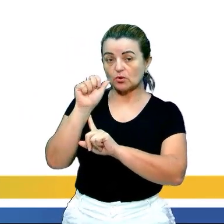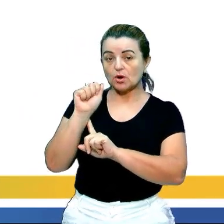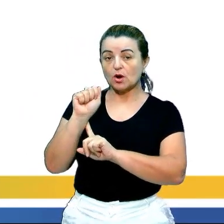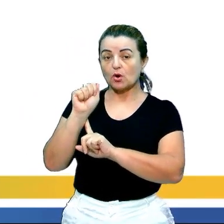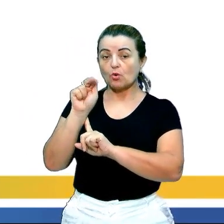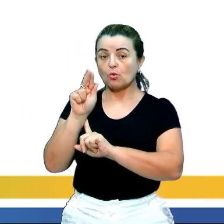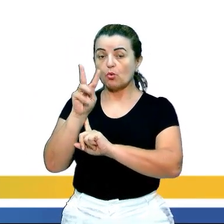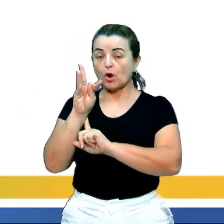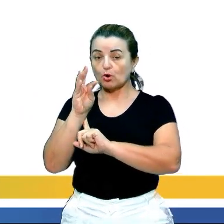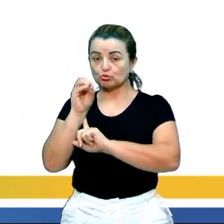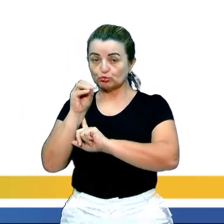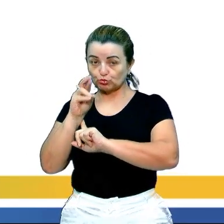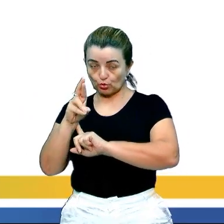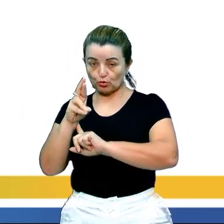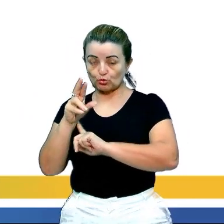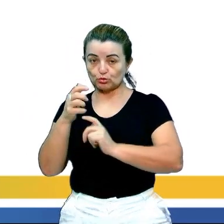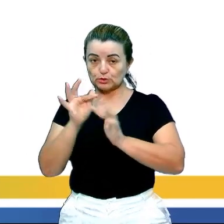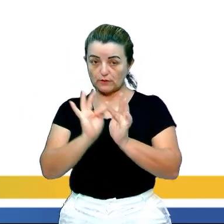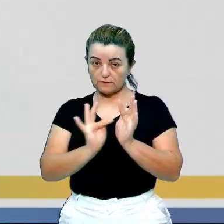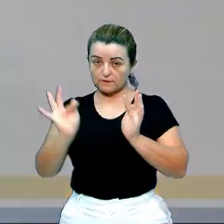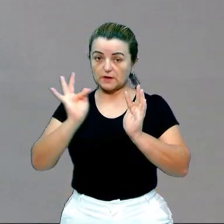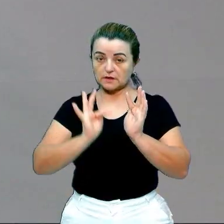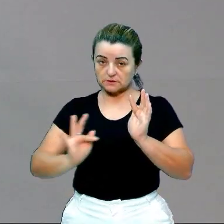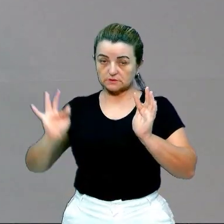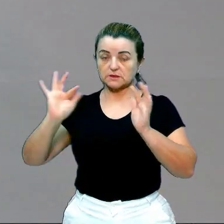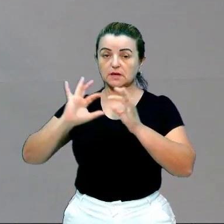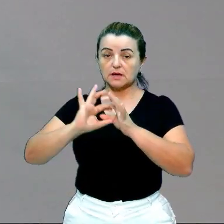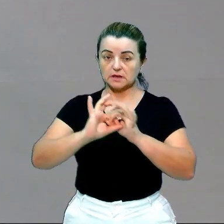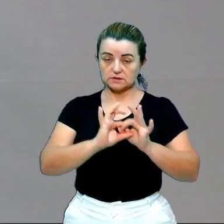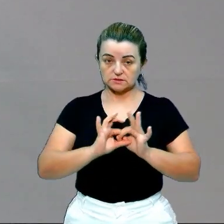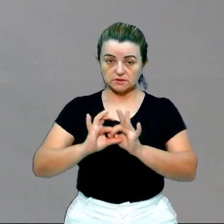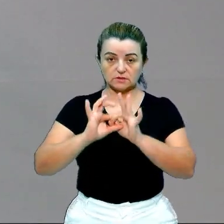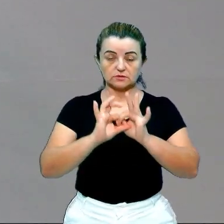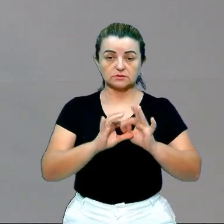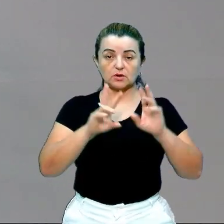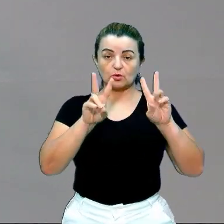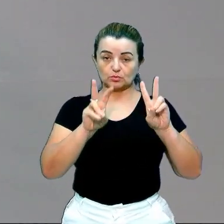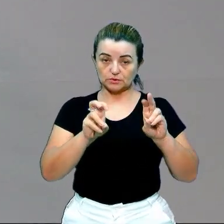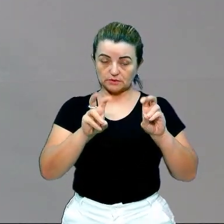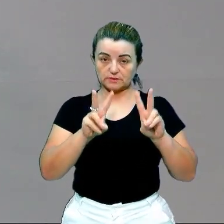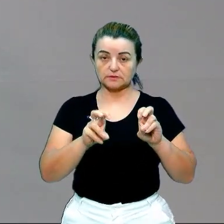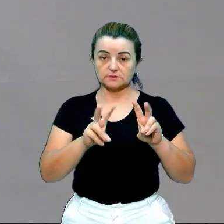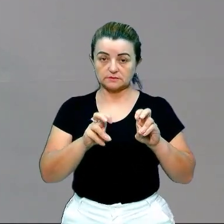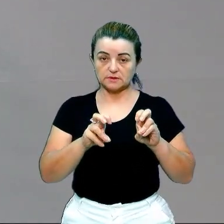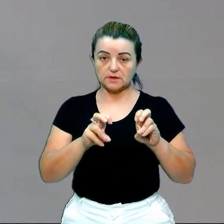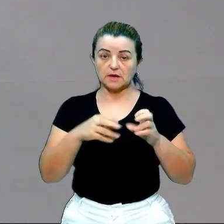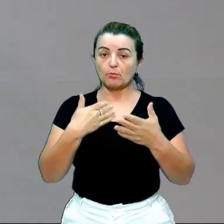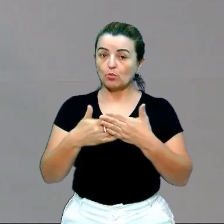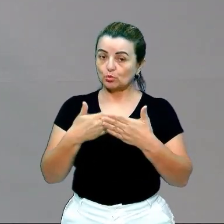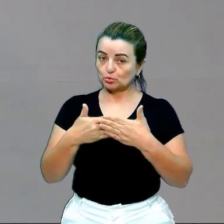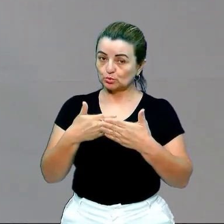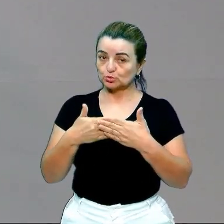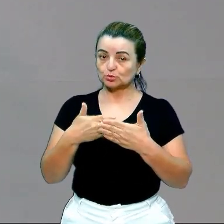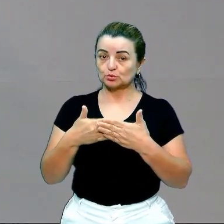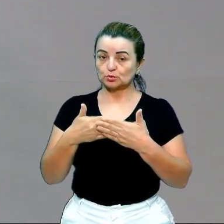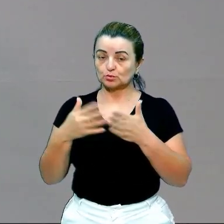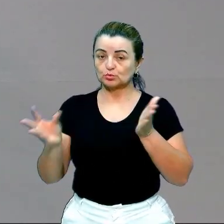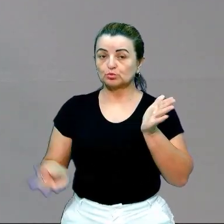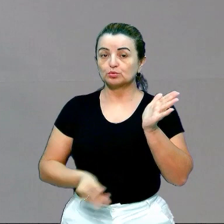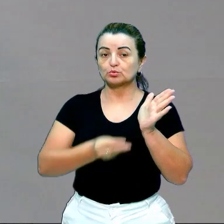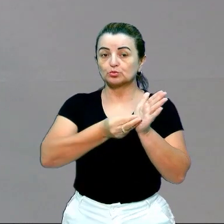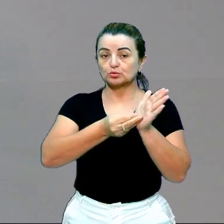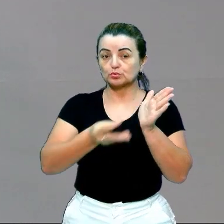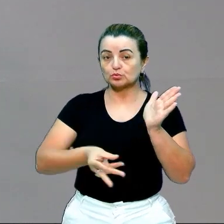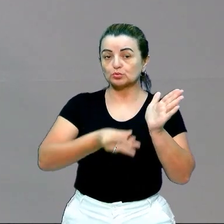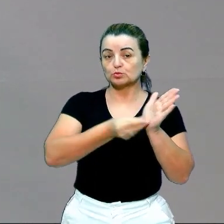devem estar relacionados ao tema. Gente, esse é um recurso que ele é muito estudado, viu? E ele é muito colocado nas